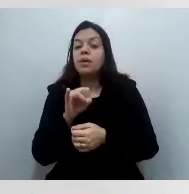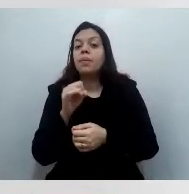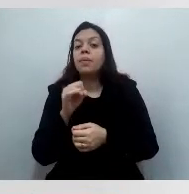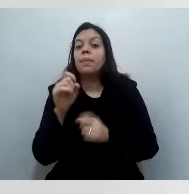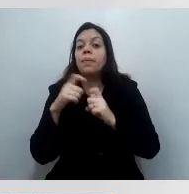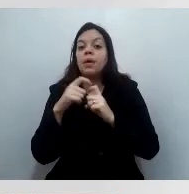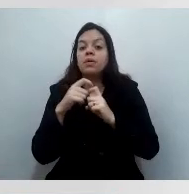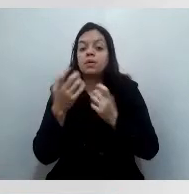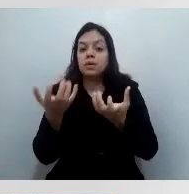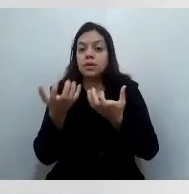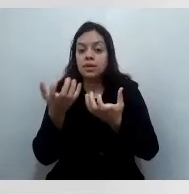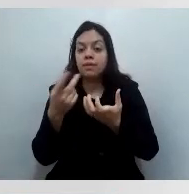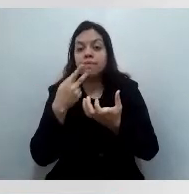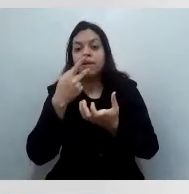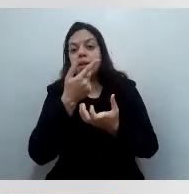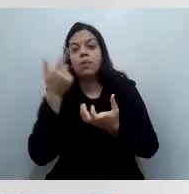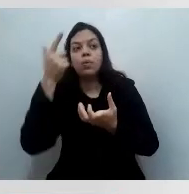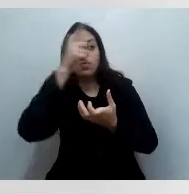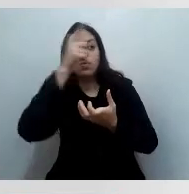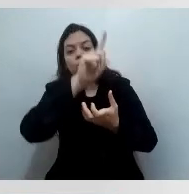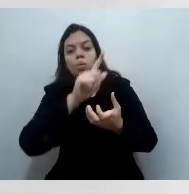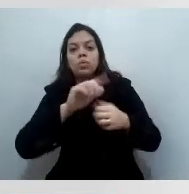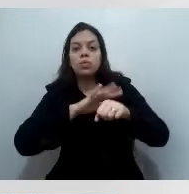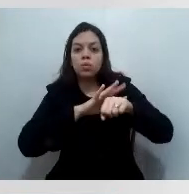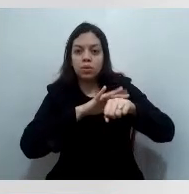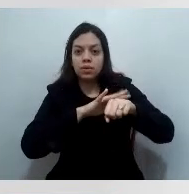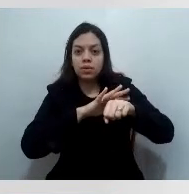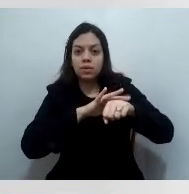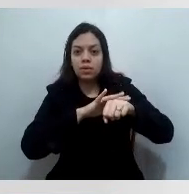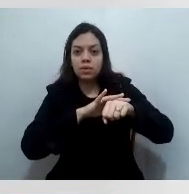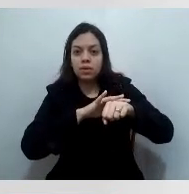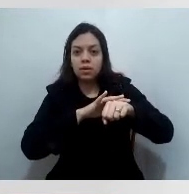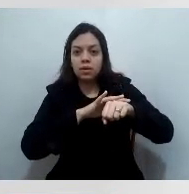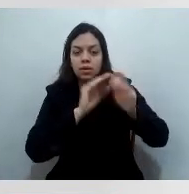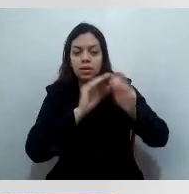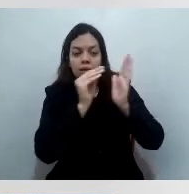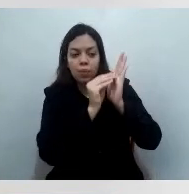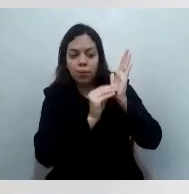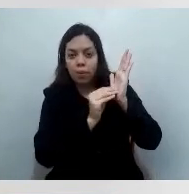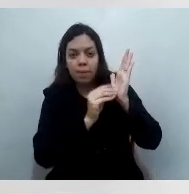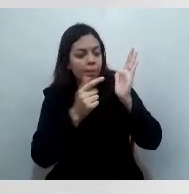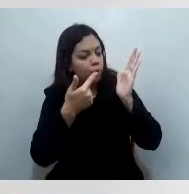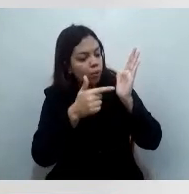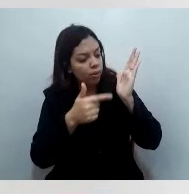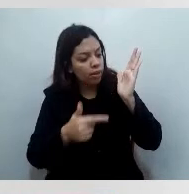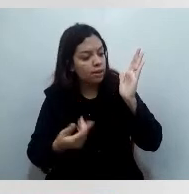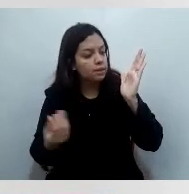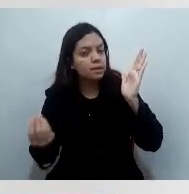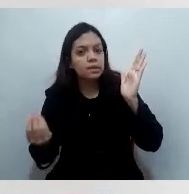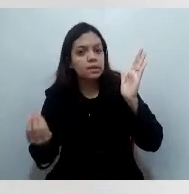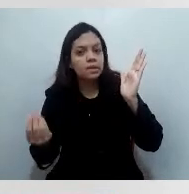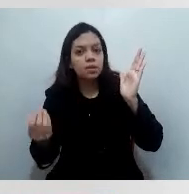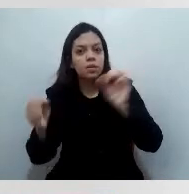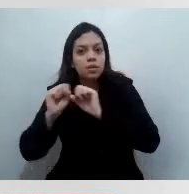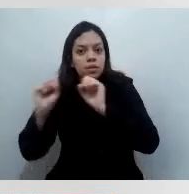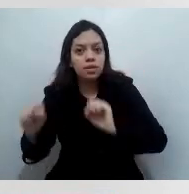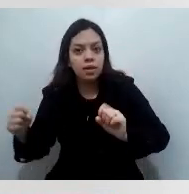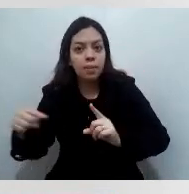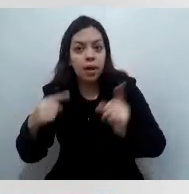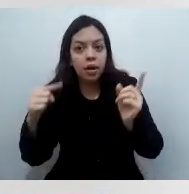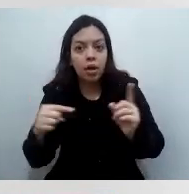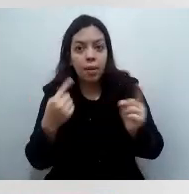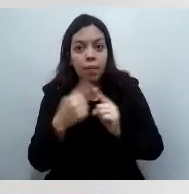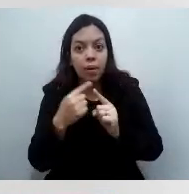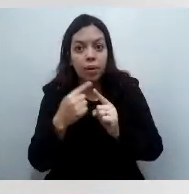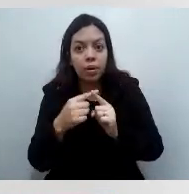mas não essa que está no plano, o sistema faz a crítica. Então, está muito bem organizado, muito fácil, e ali mesmo